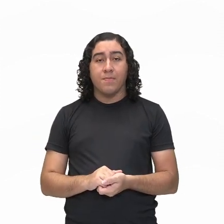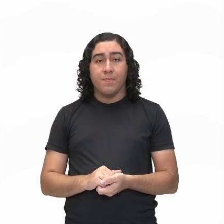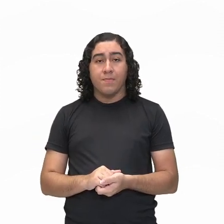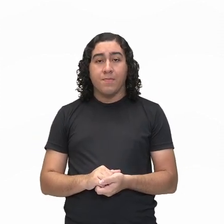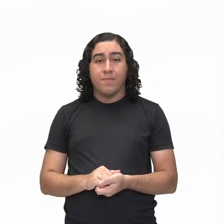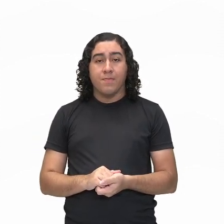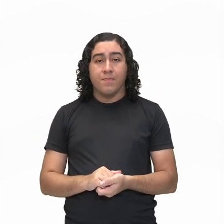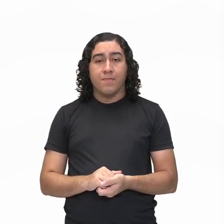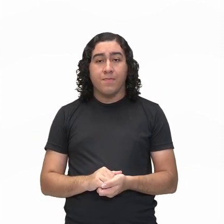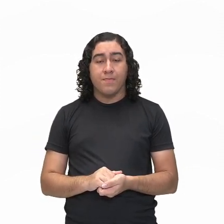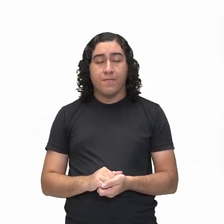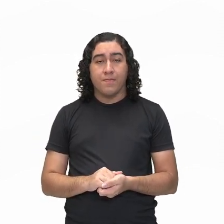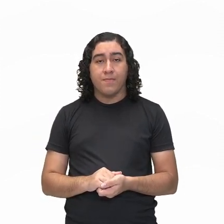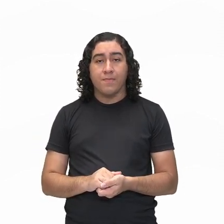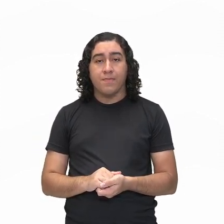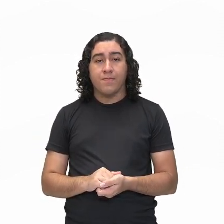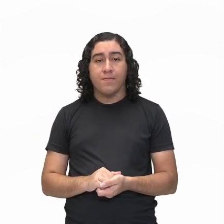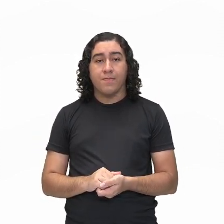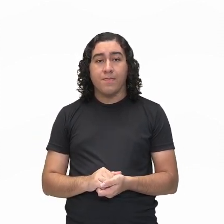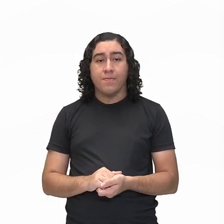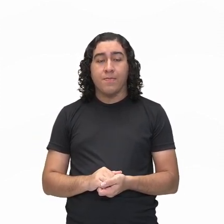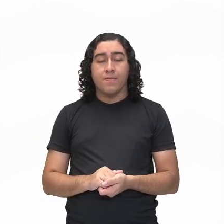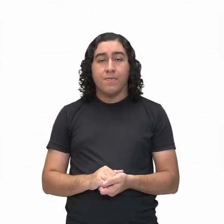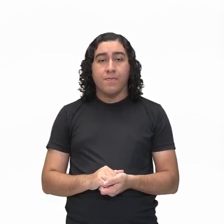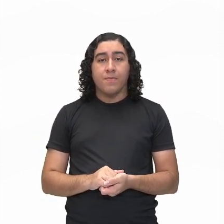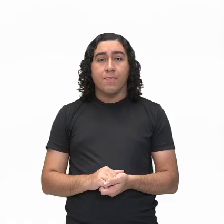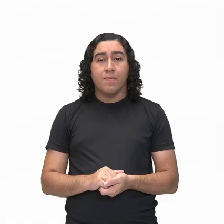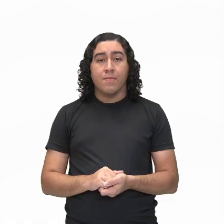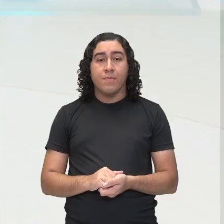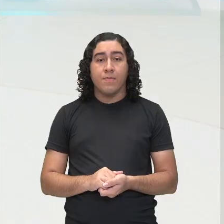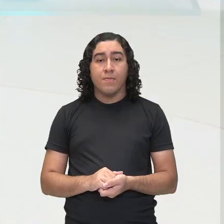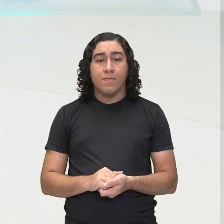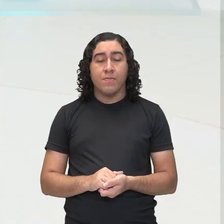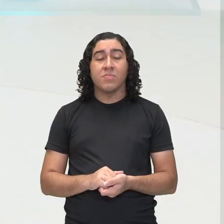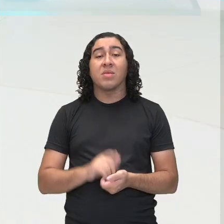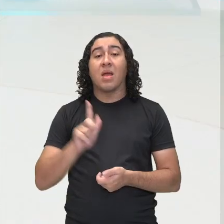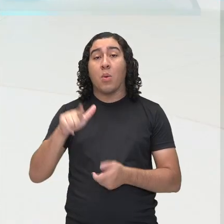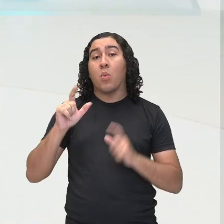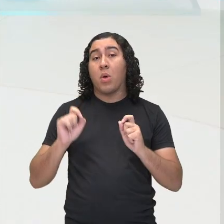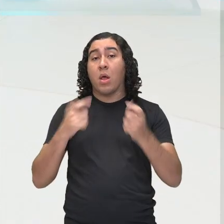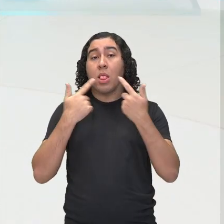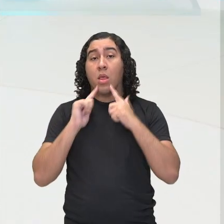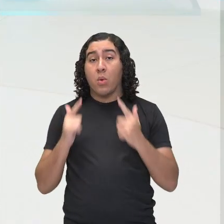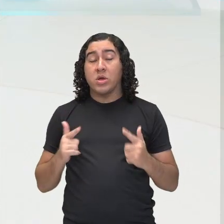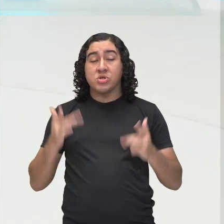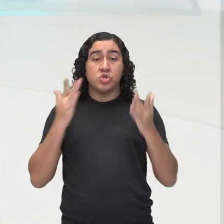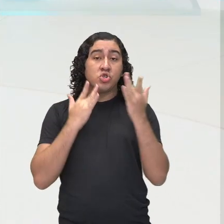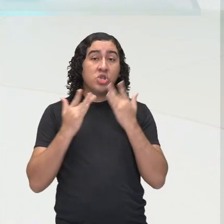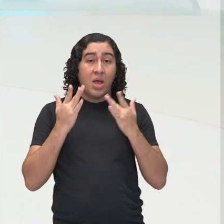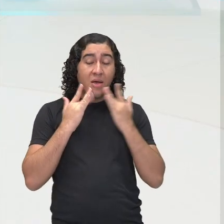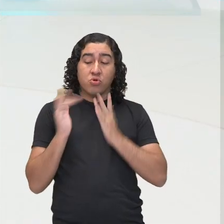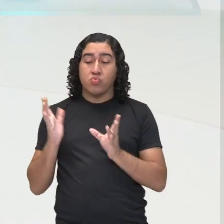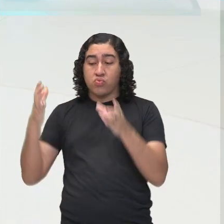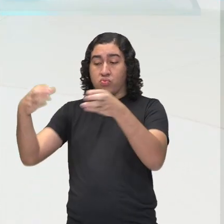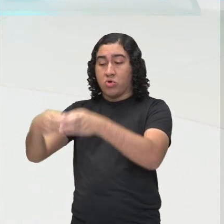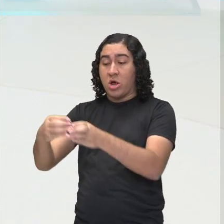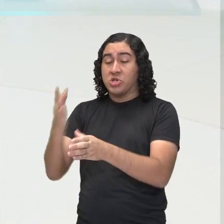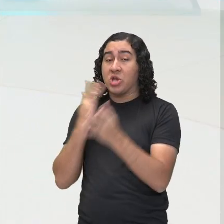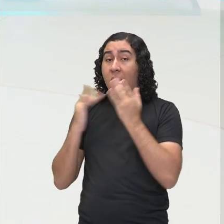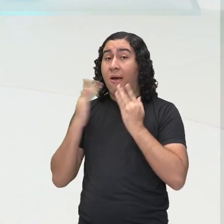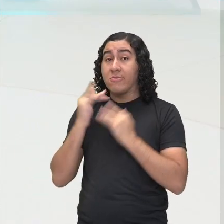Ou seja, a gente está falando na linguagem teatral. Então, através do teatro,